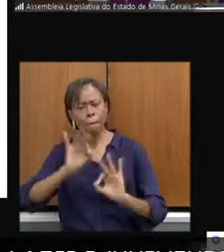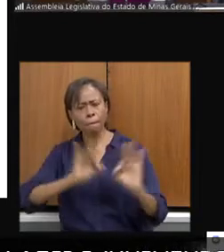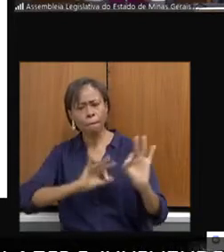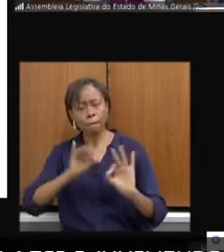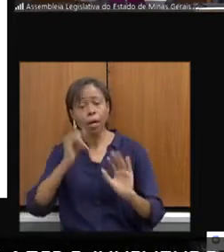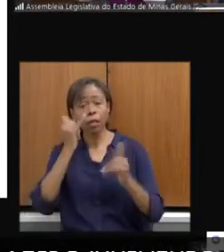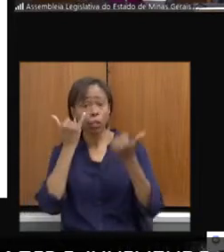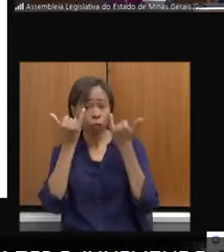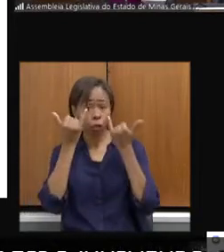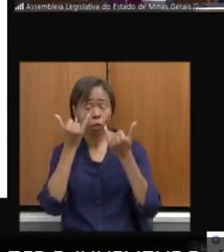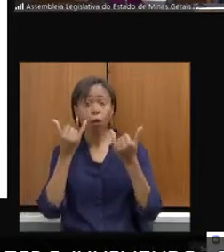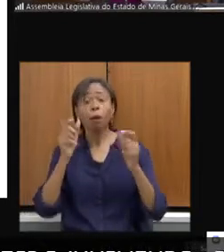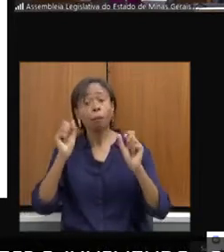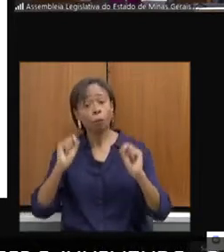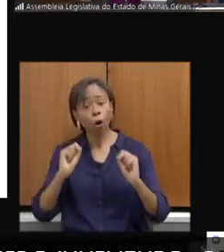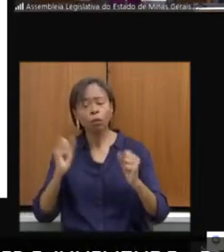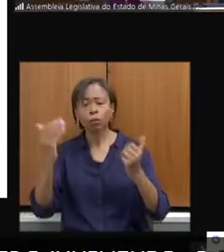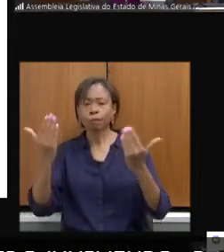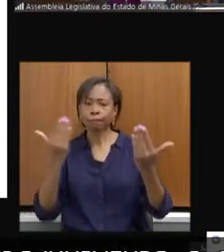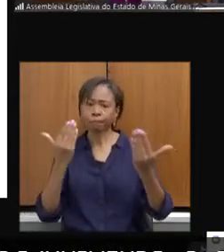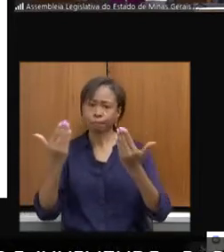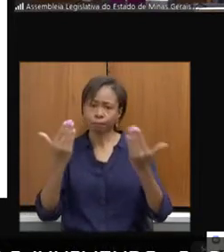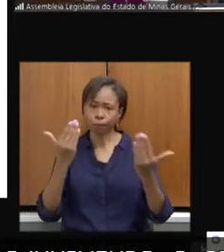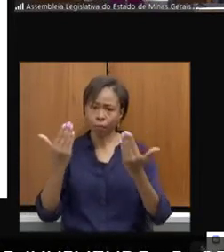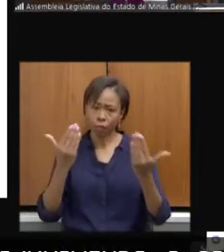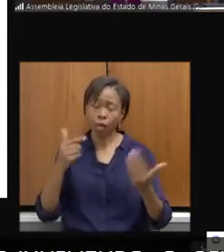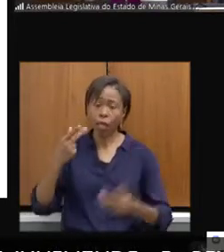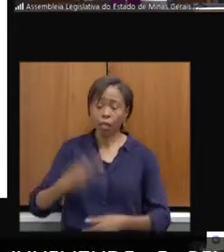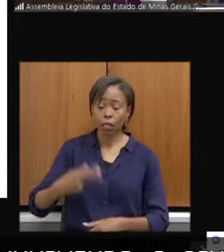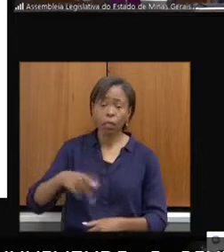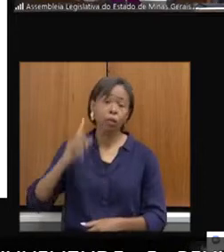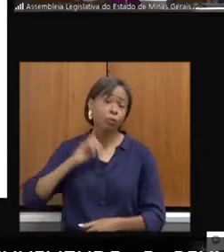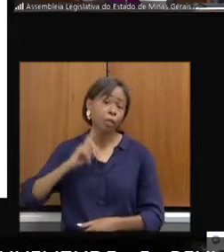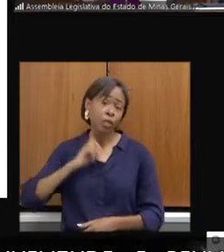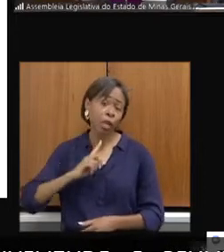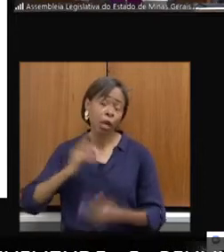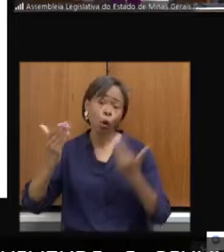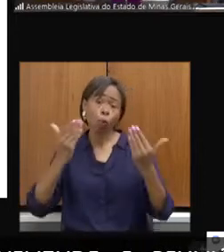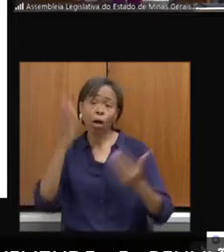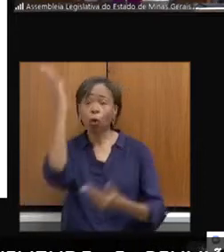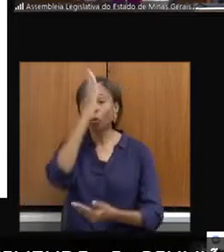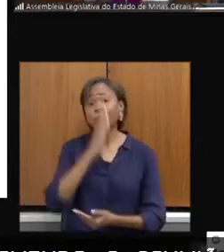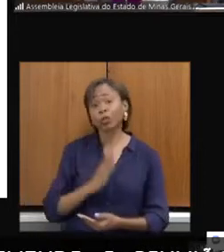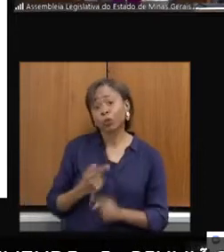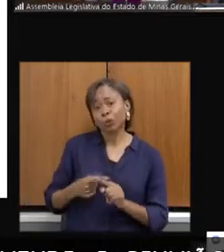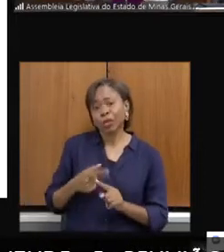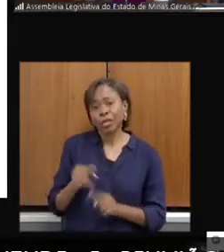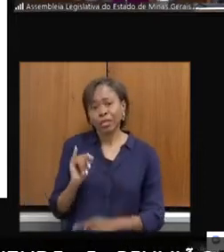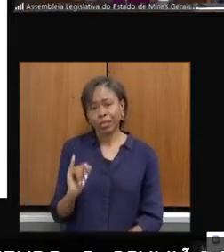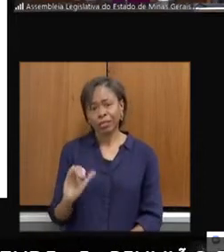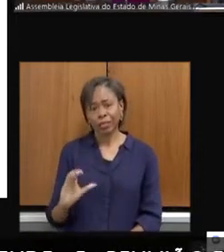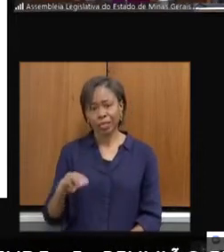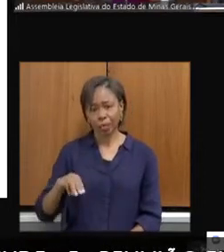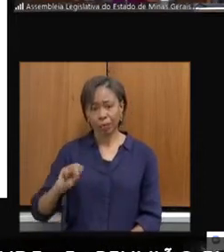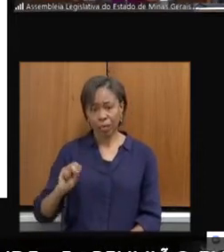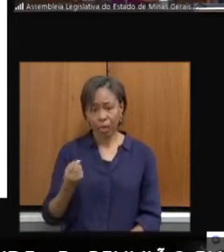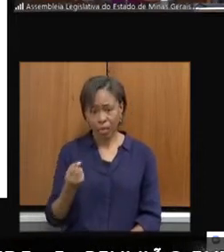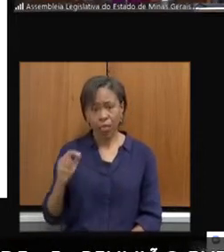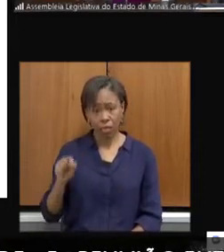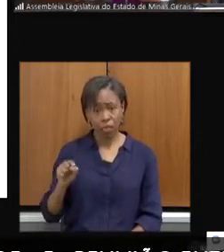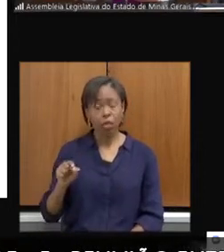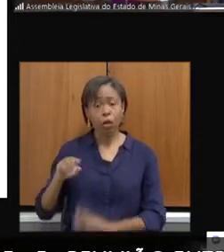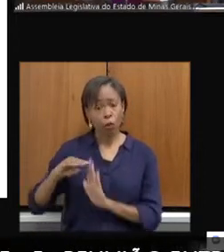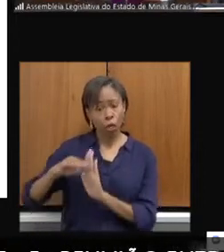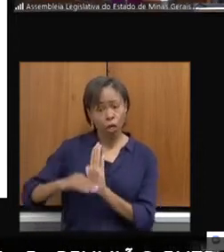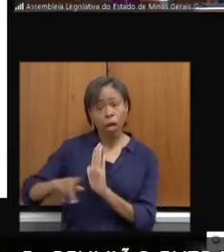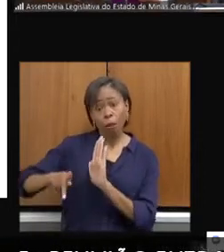é porque a gente pode fazer essa comparação de Minas Gerais com o Brasil, já que o programa do ICMS, ele é um pioneirismo, uma atividade